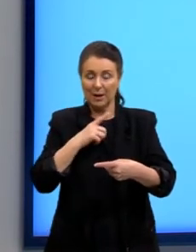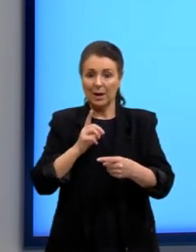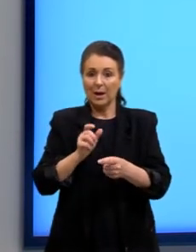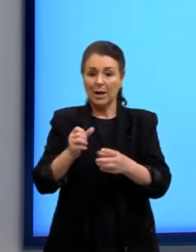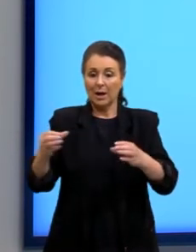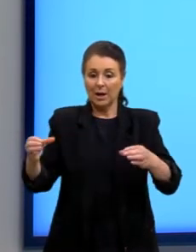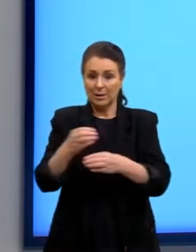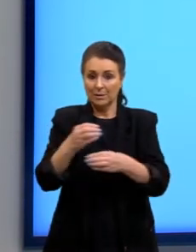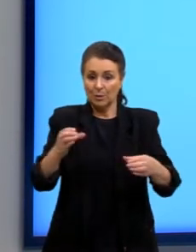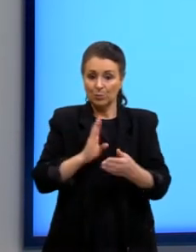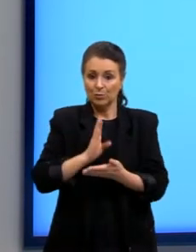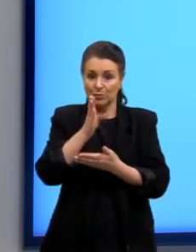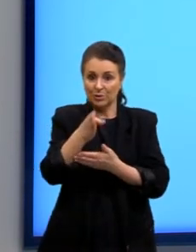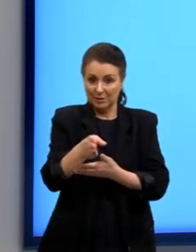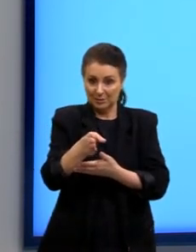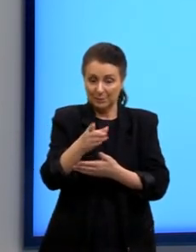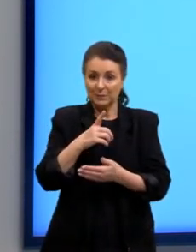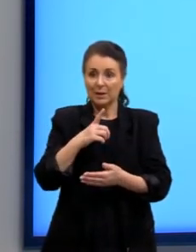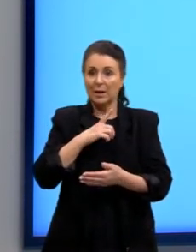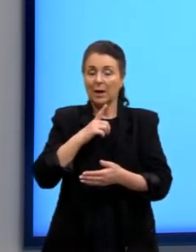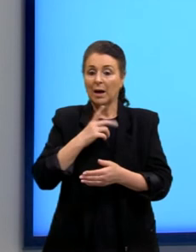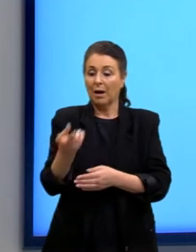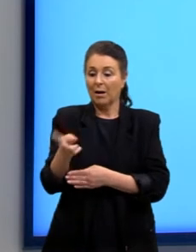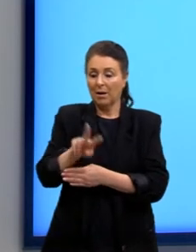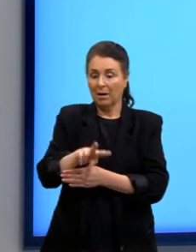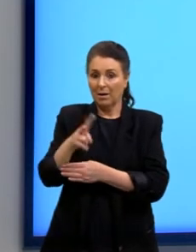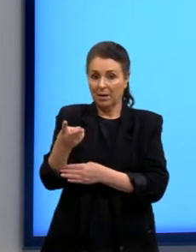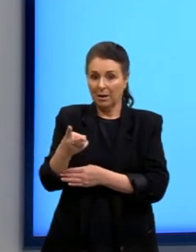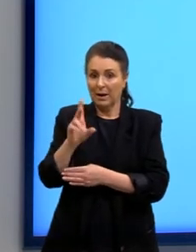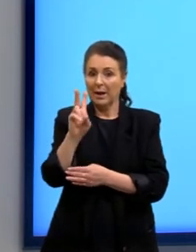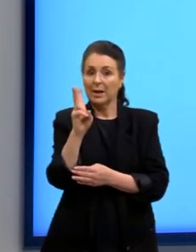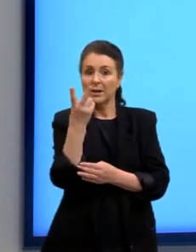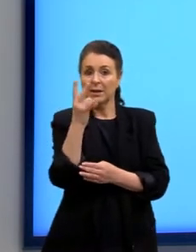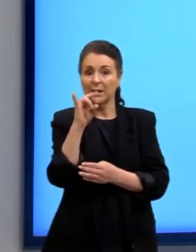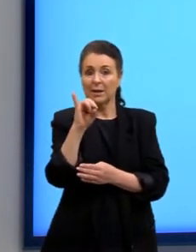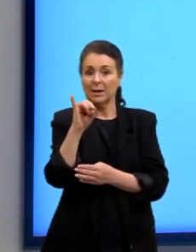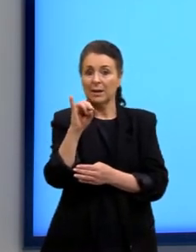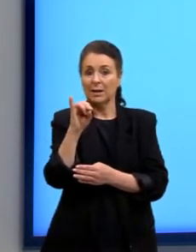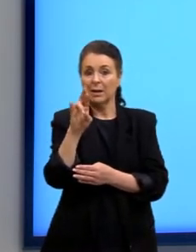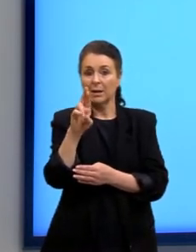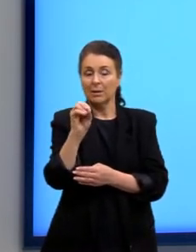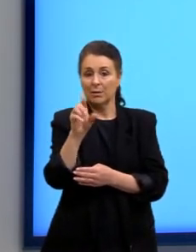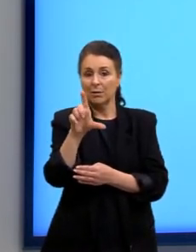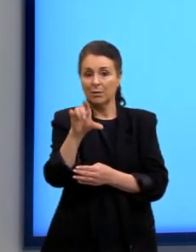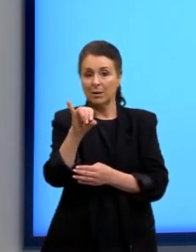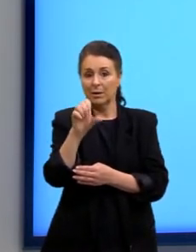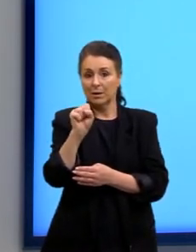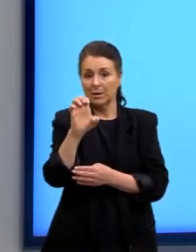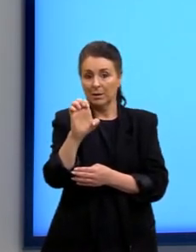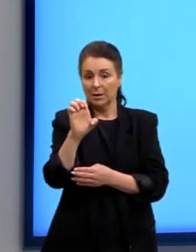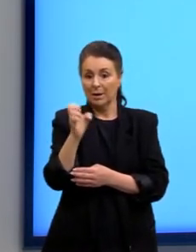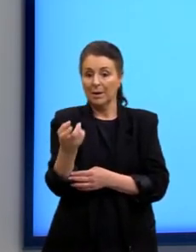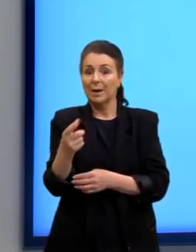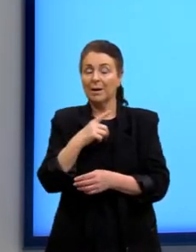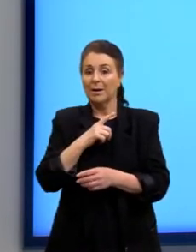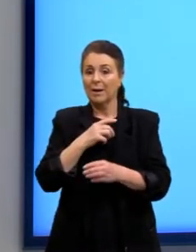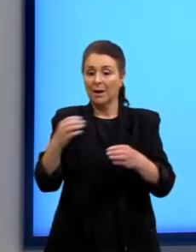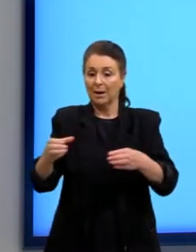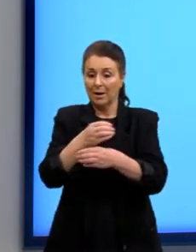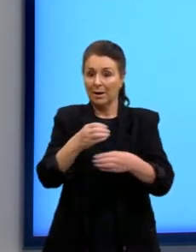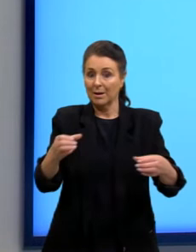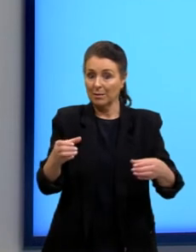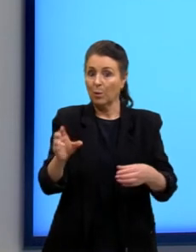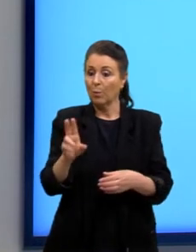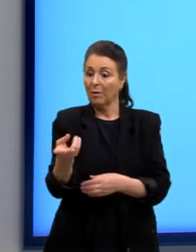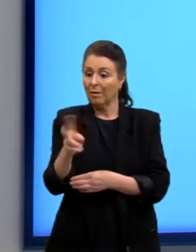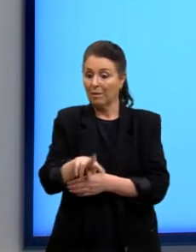a reação de esterificação, a inversa ela é chamada de hidrólise e para que essa hidrólise que é a reação reversa não